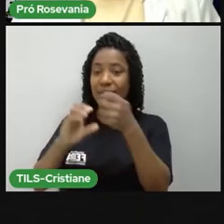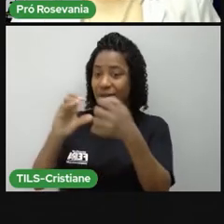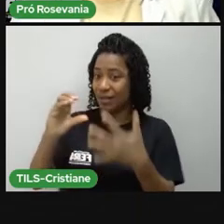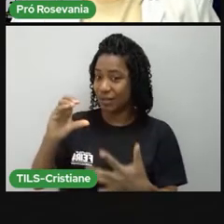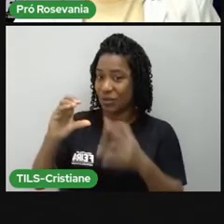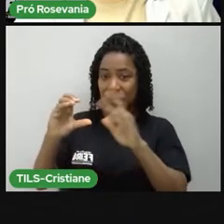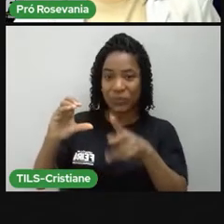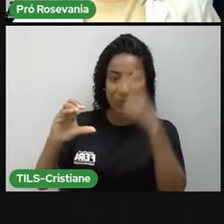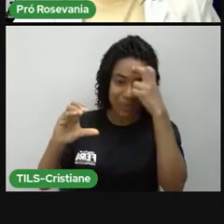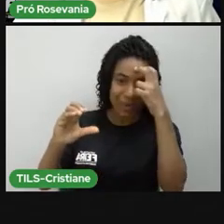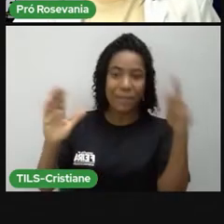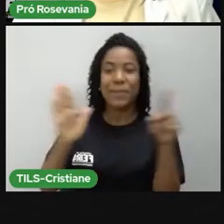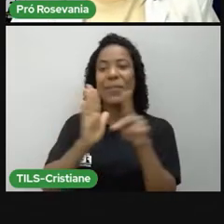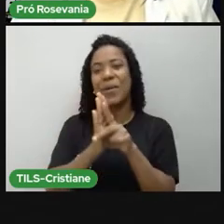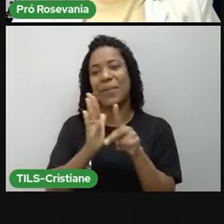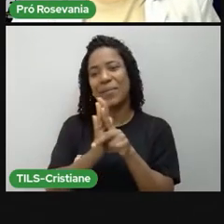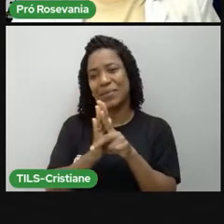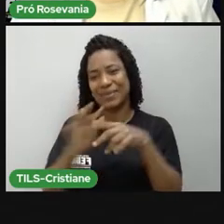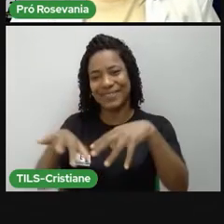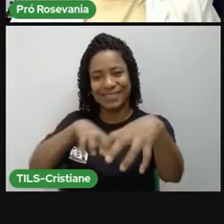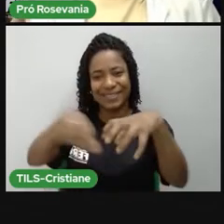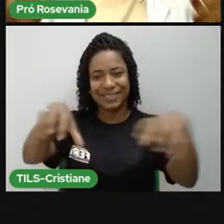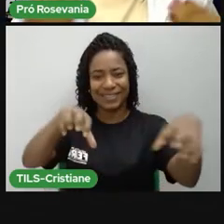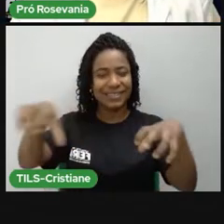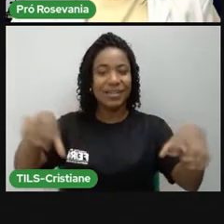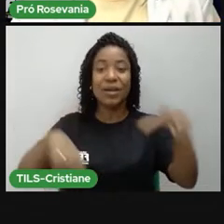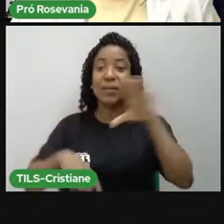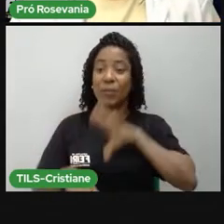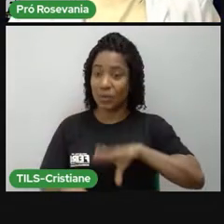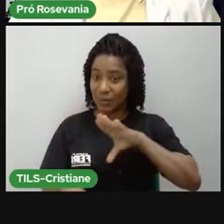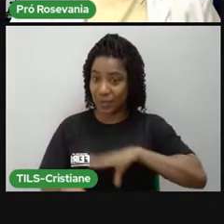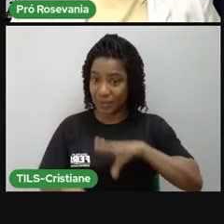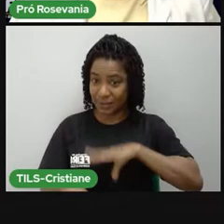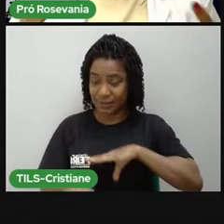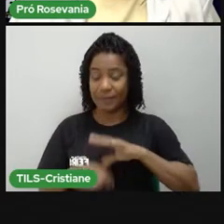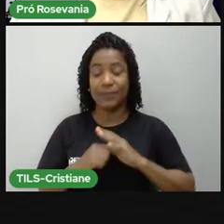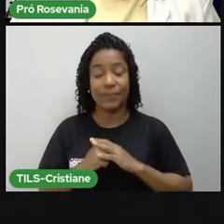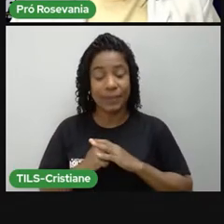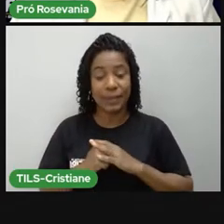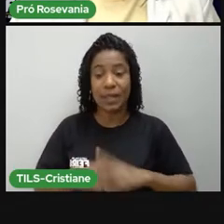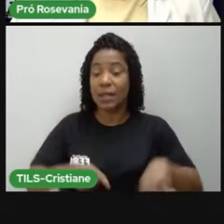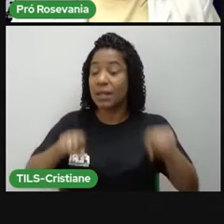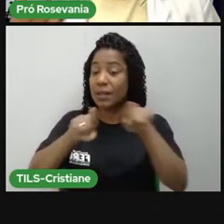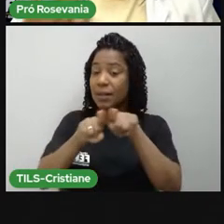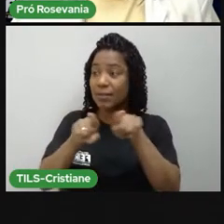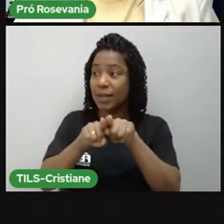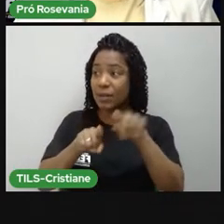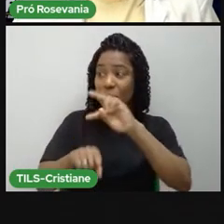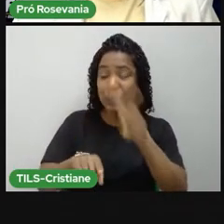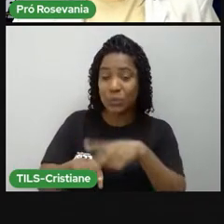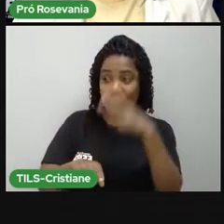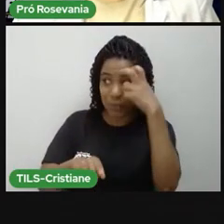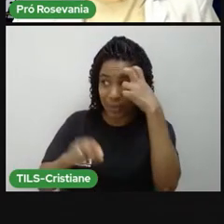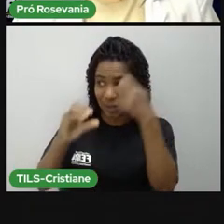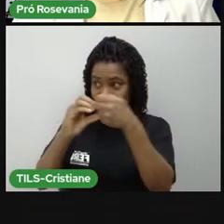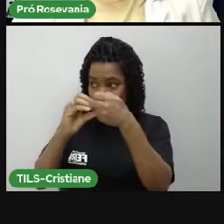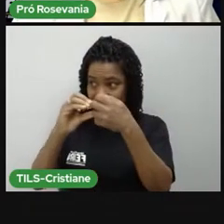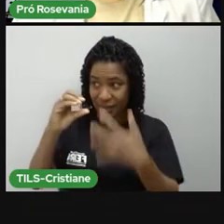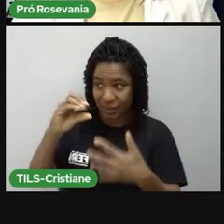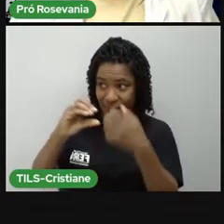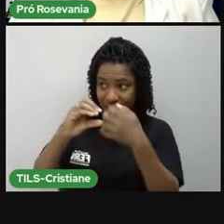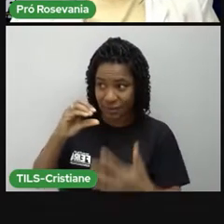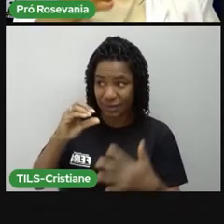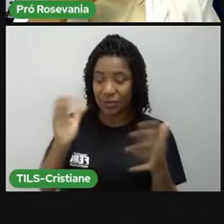geral, que nós herdamos dos colonizadores portugueses, e também os aspectos culturais que nós agregamos dos povos